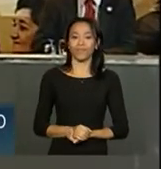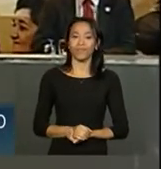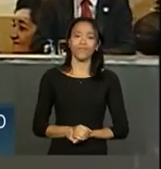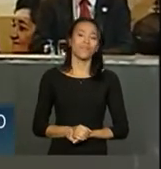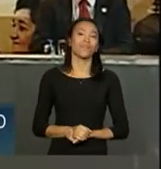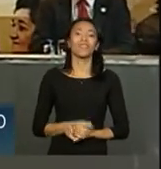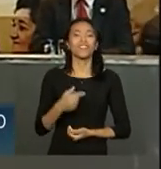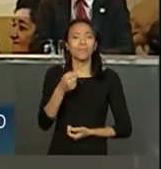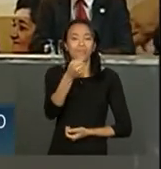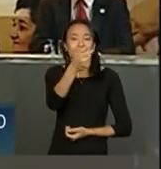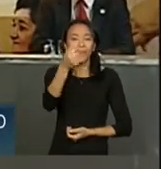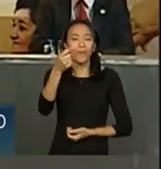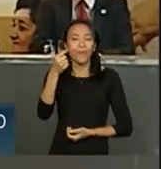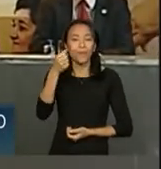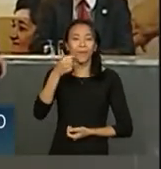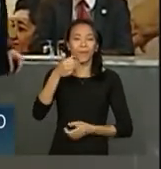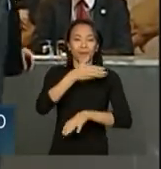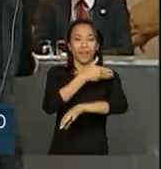tinha menos cabelo branco.